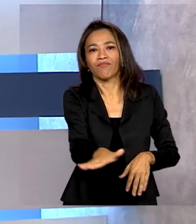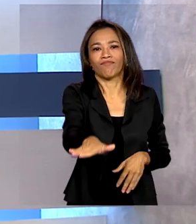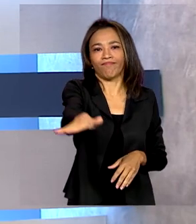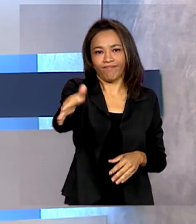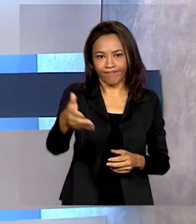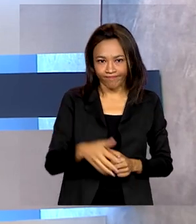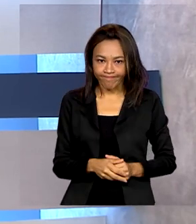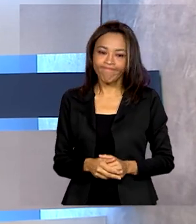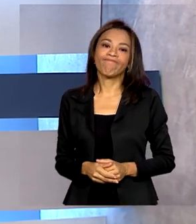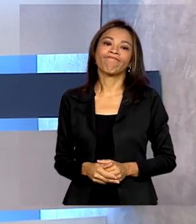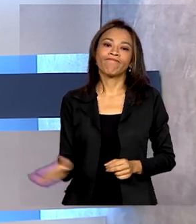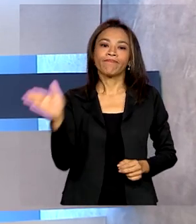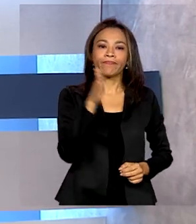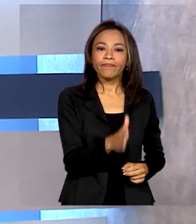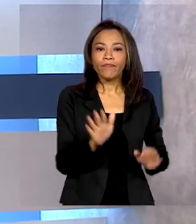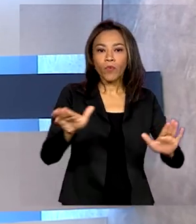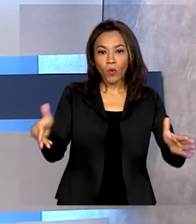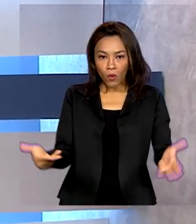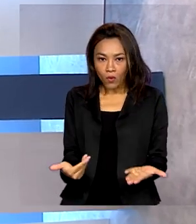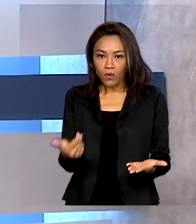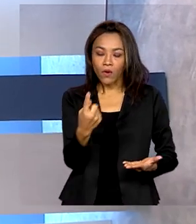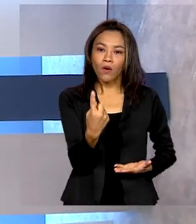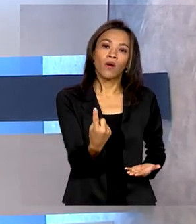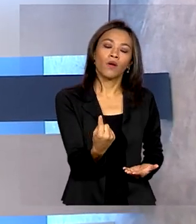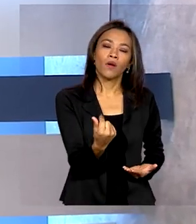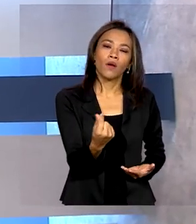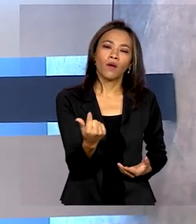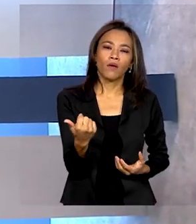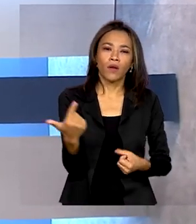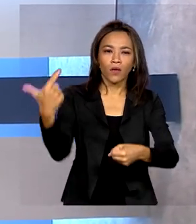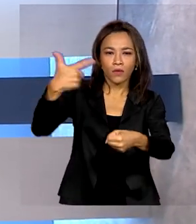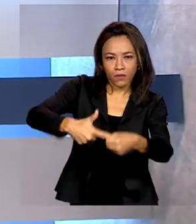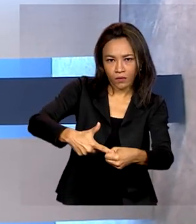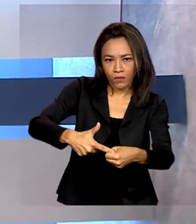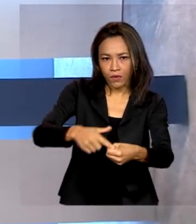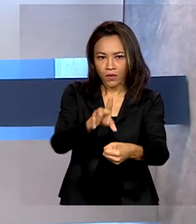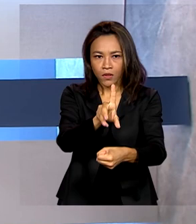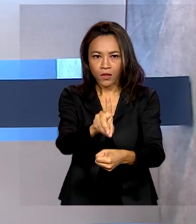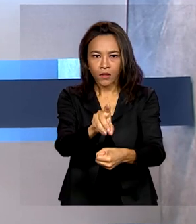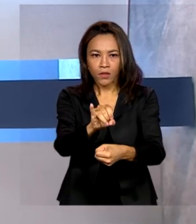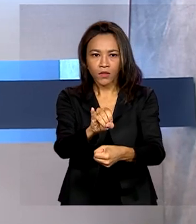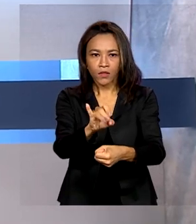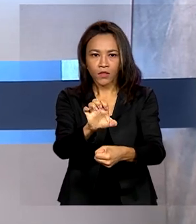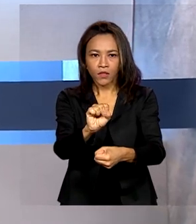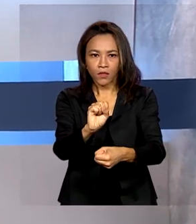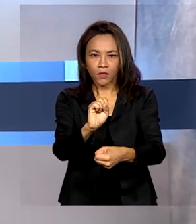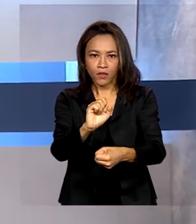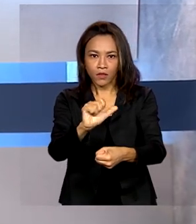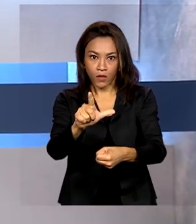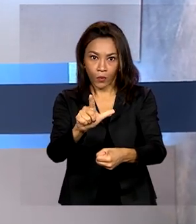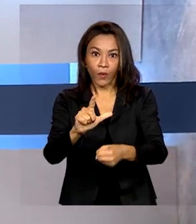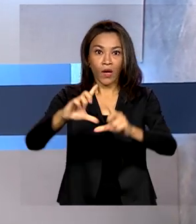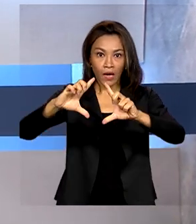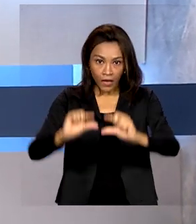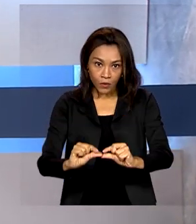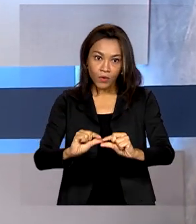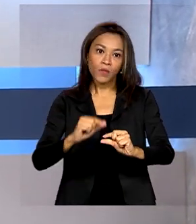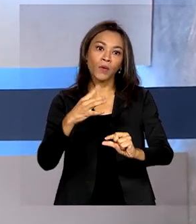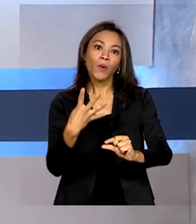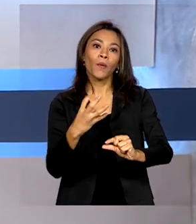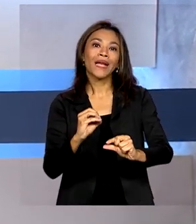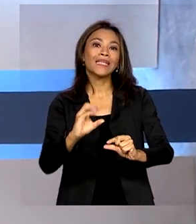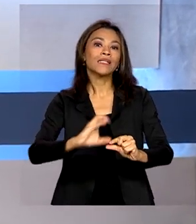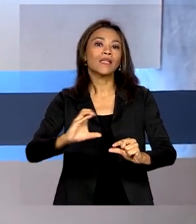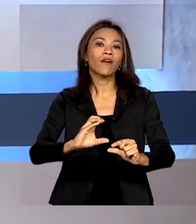A partir de hoje, o preço médio de venda do diesel para as refinarias terá queda de R$,40 por litro, passando de R$